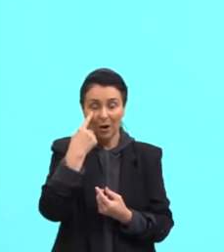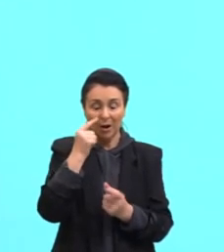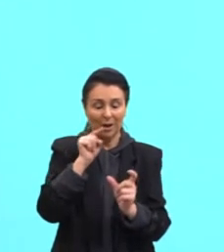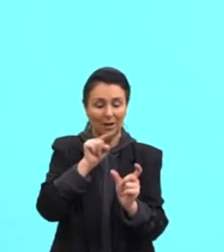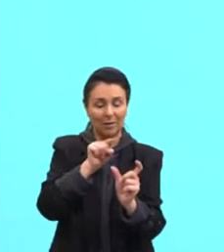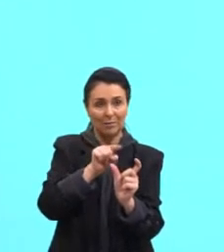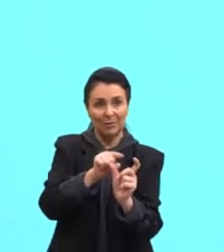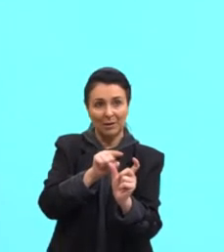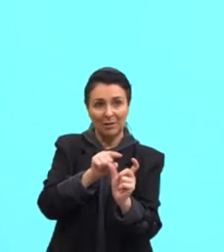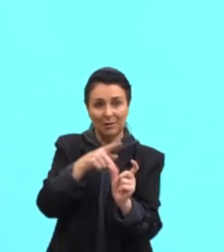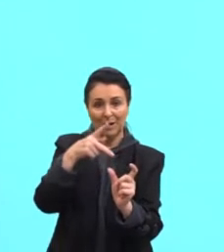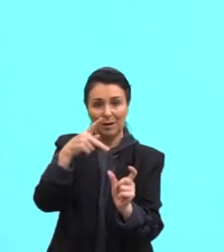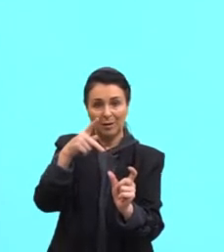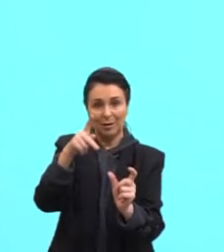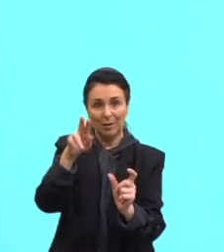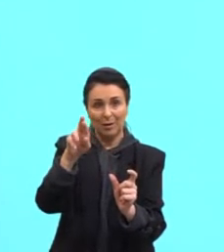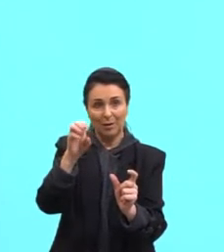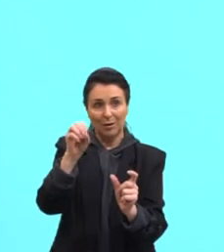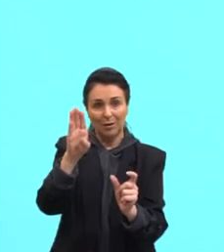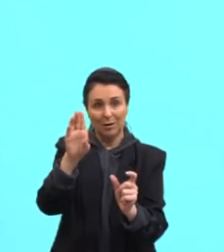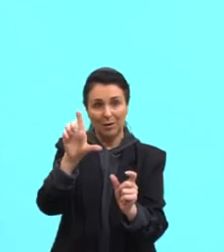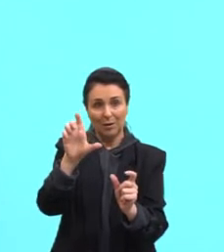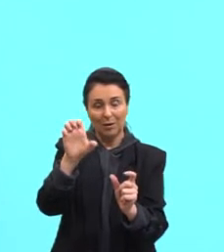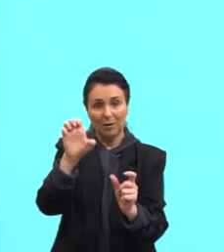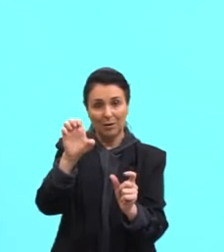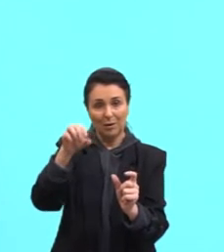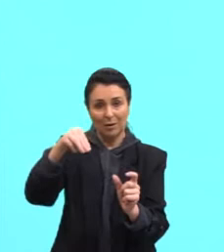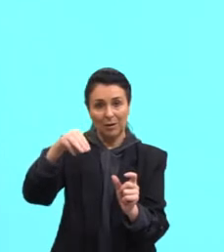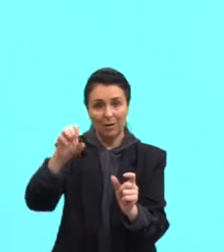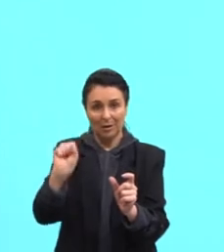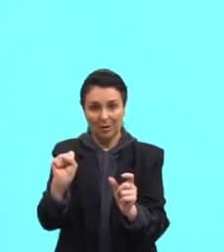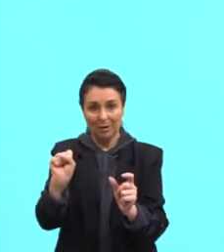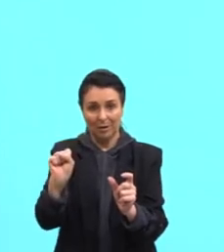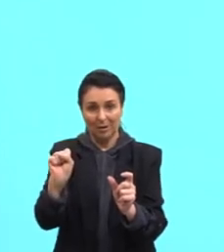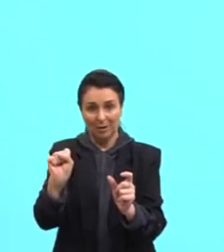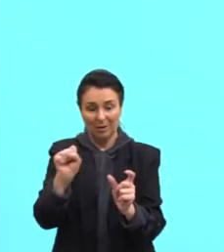colocar a outra tela, onde eu destaco as palavras que são cognatas. Ah, pessoal?